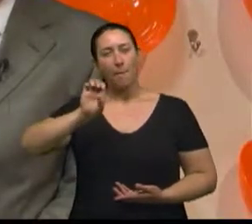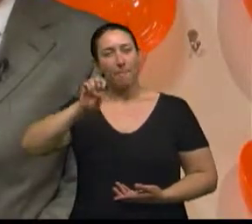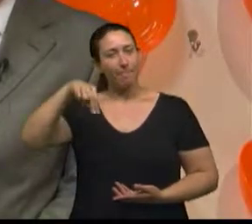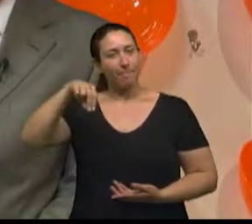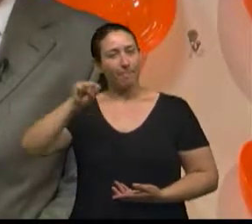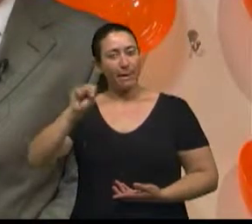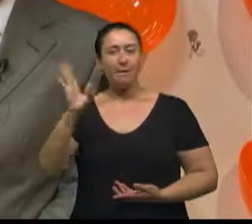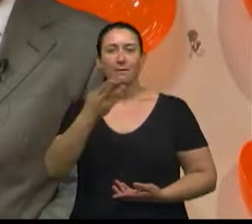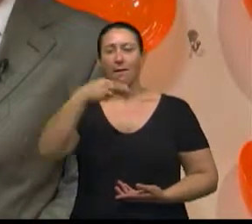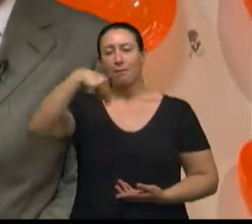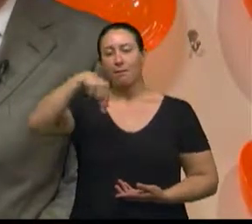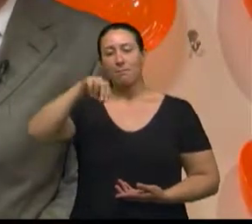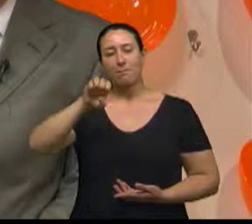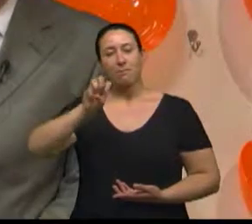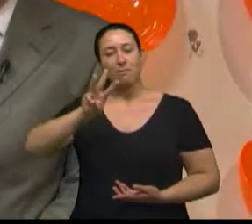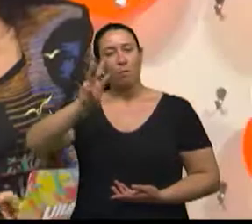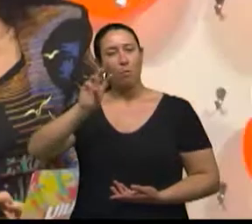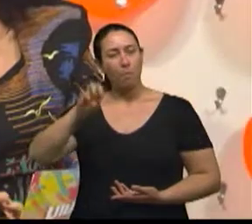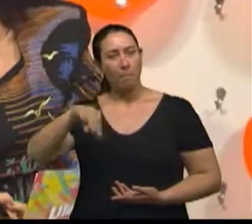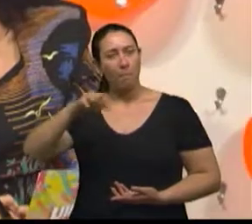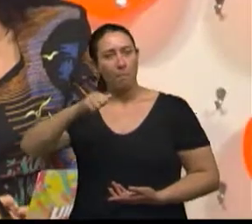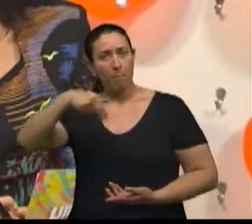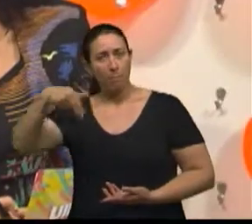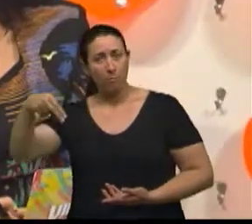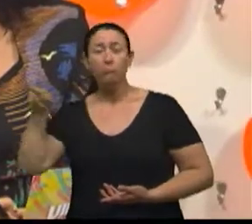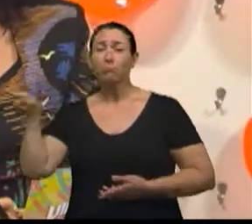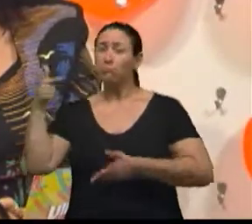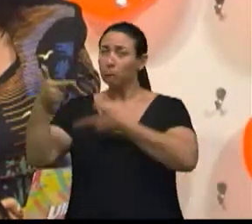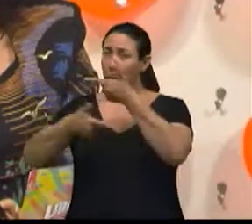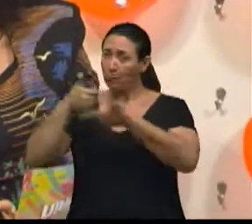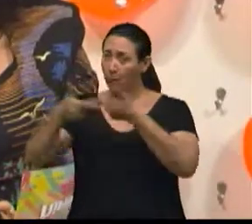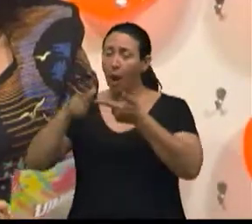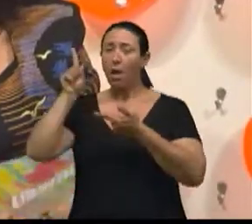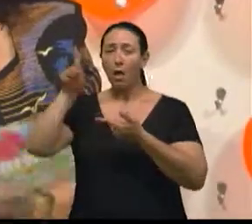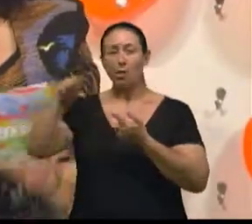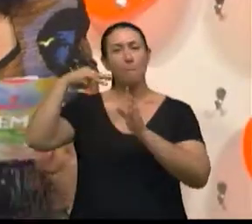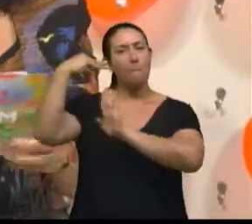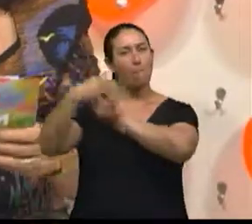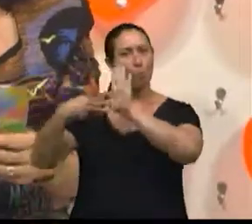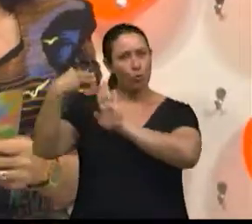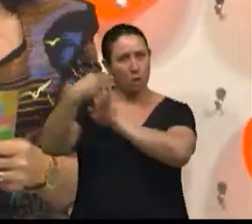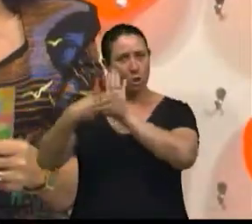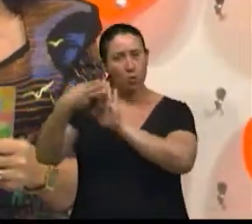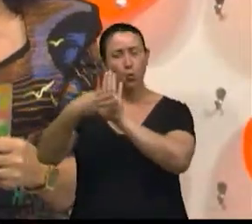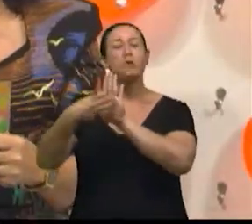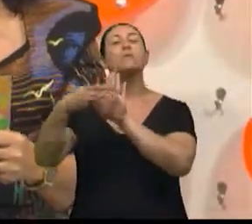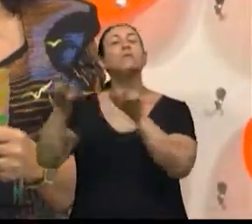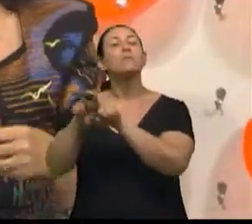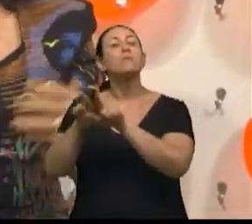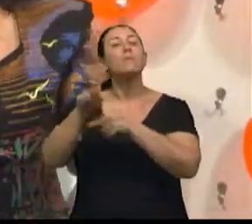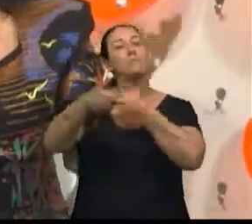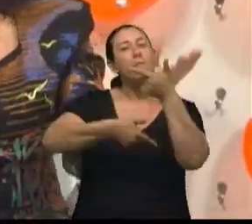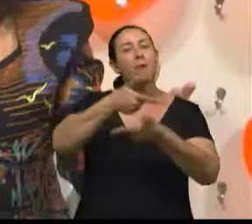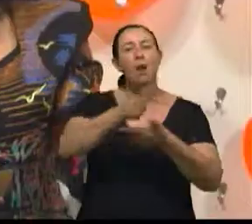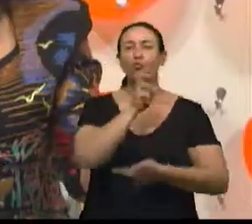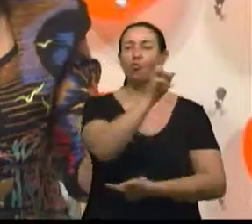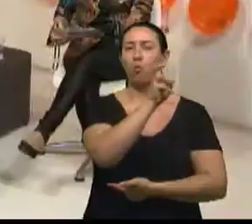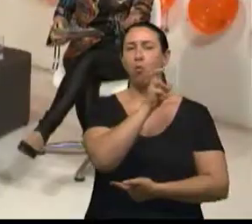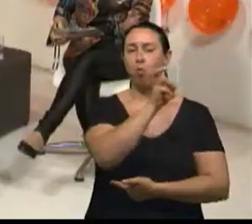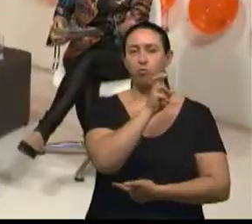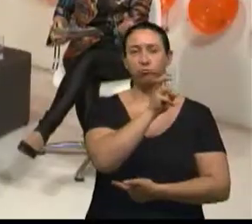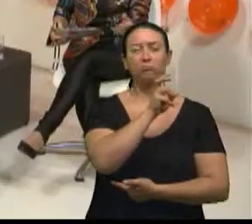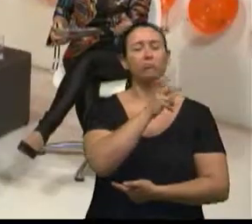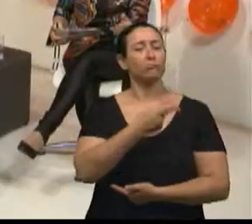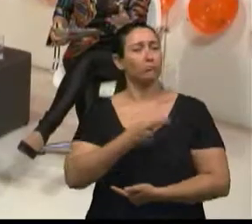médico do Pronto Socorro de Porto Alegre e da Clínica Traumato Moinhos. Doutor Milman, vendo esse vídeo,